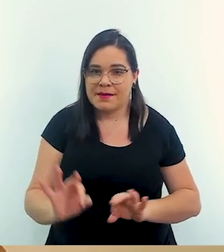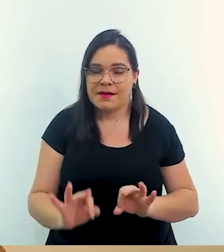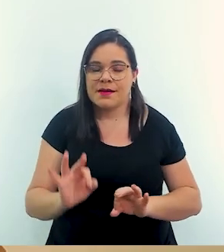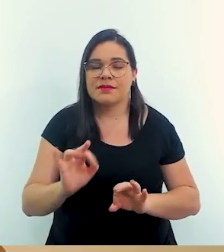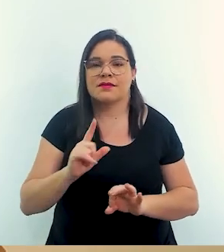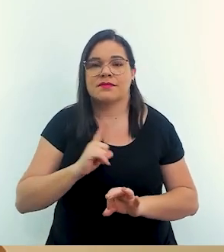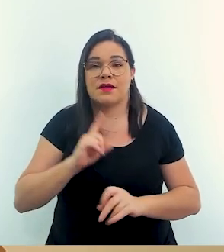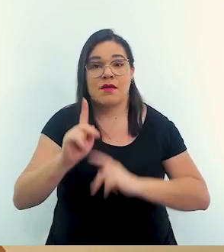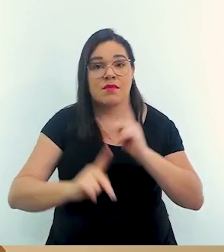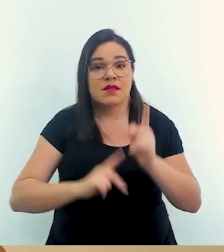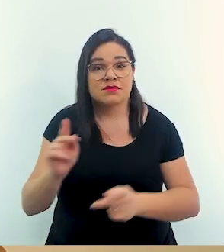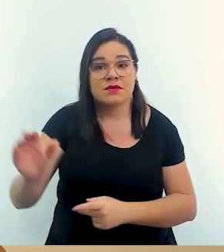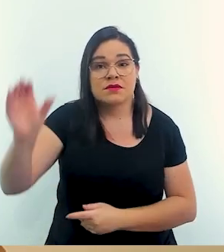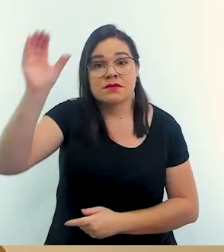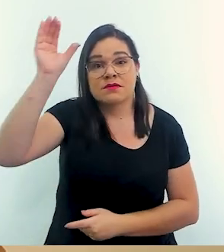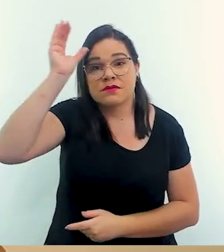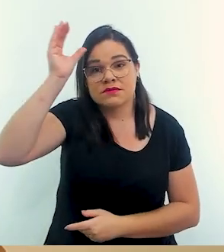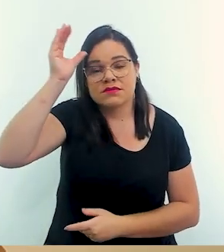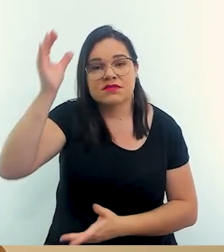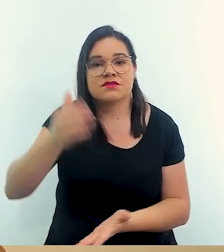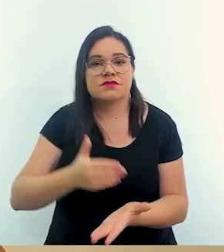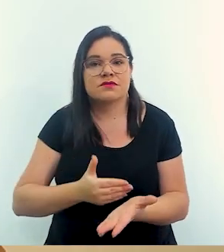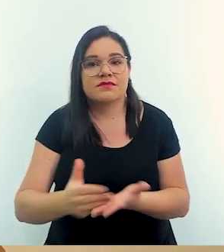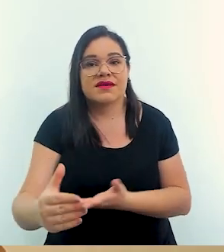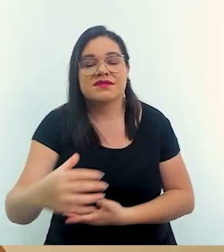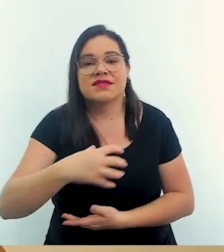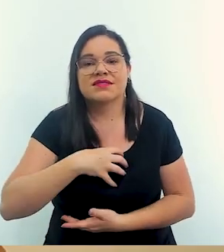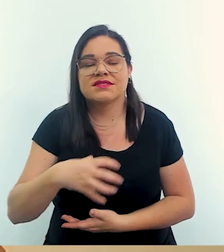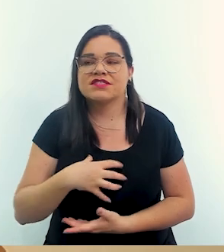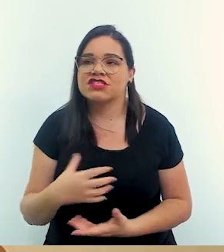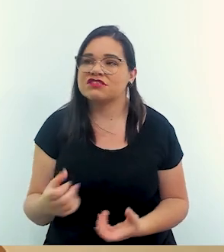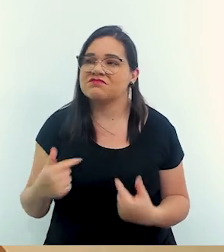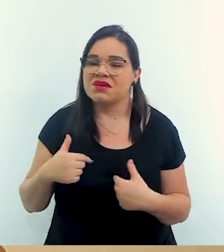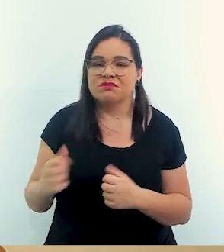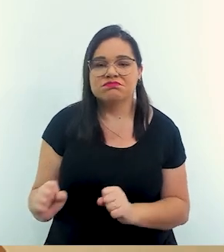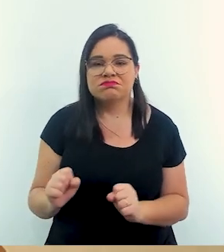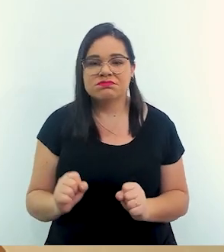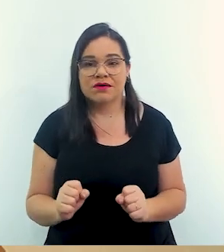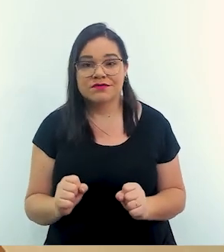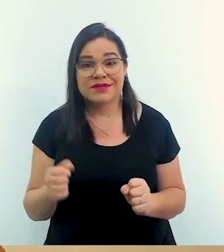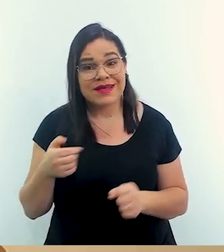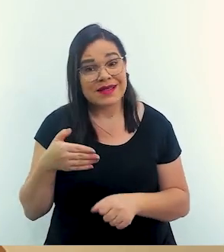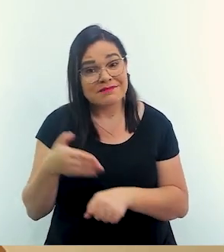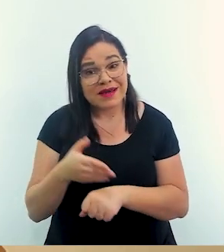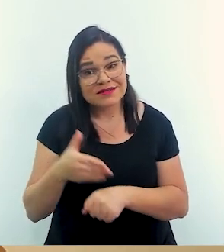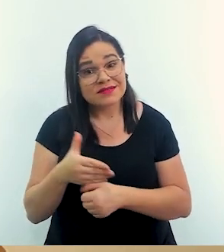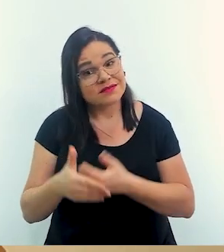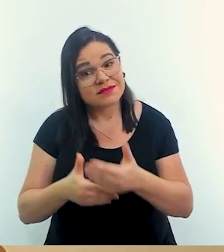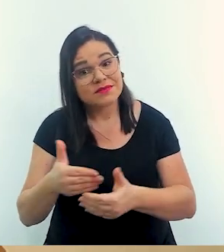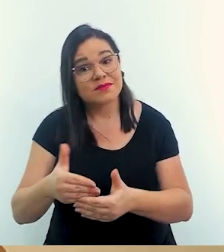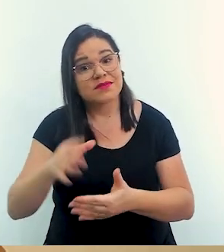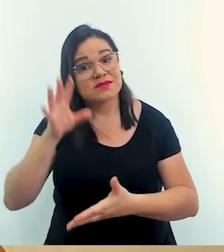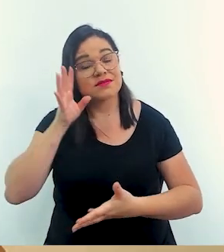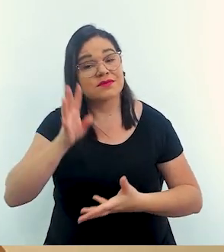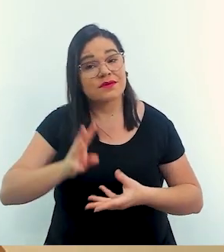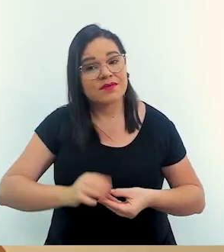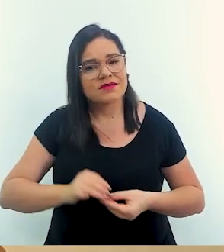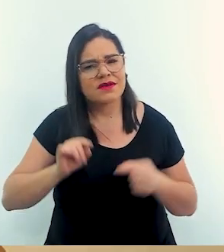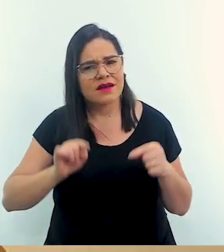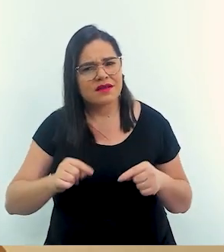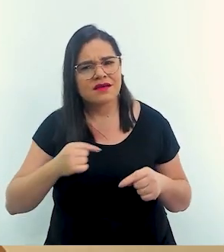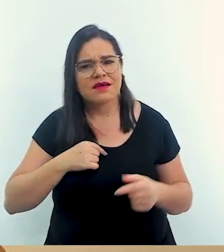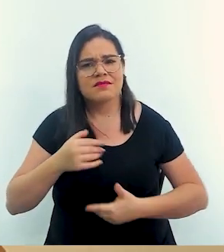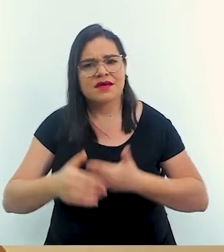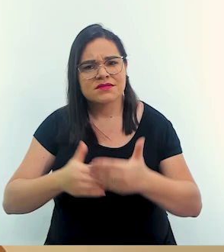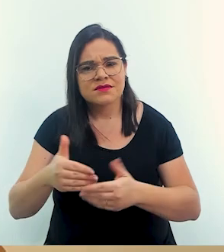população consciente ela começa a se sentir empoderada e ela faz parte do processo ela entende de que